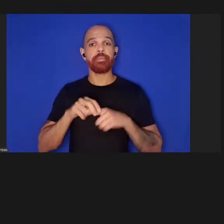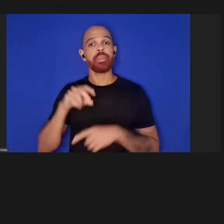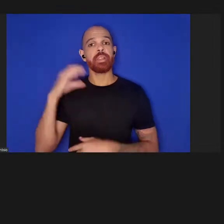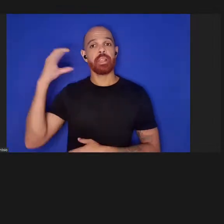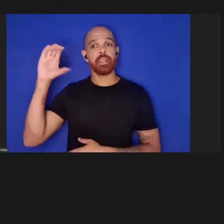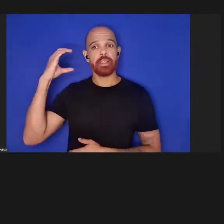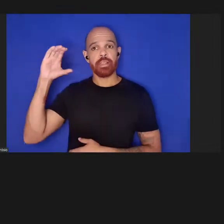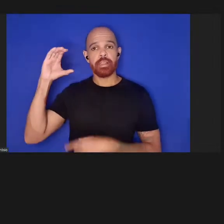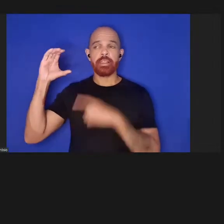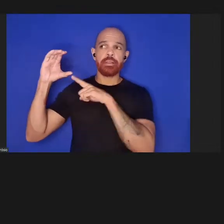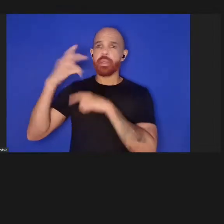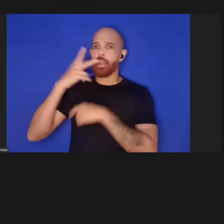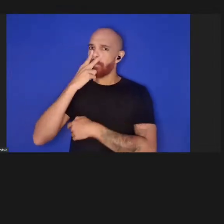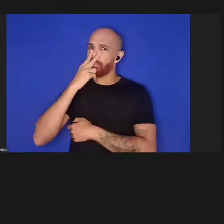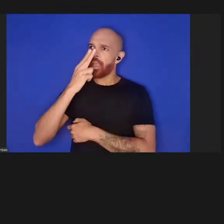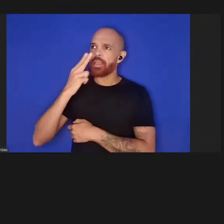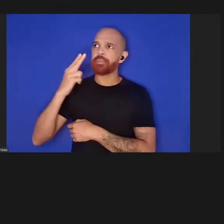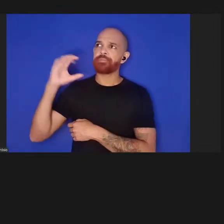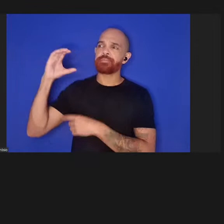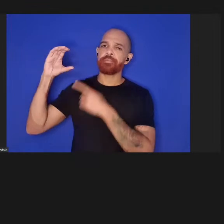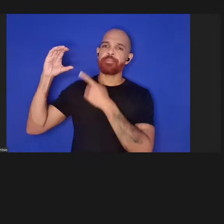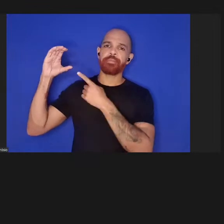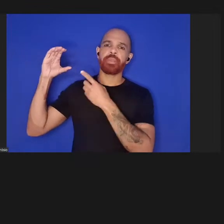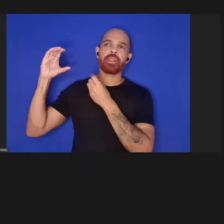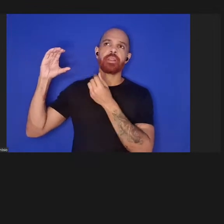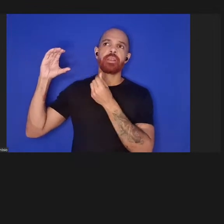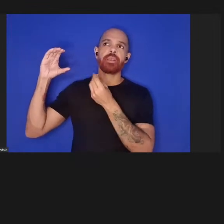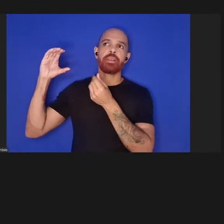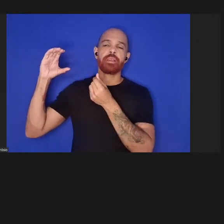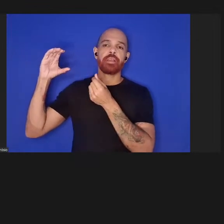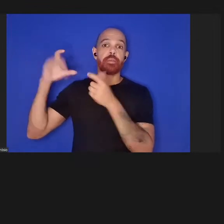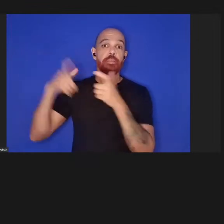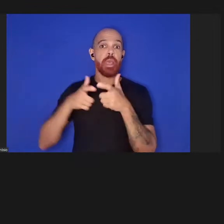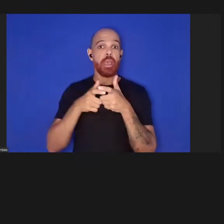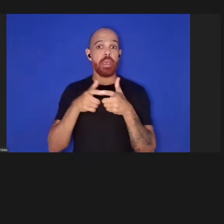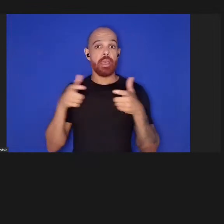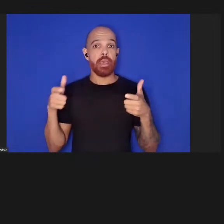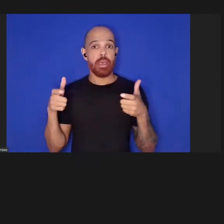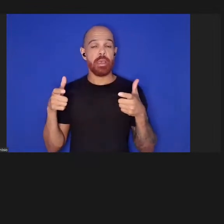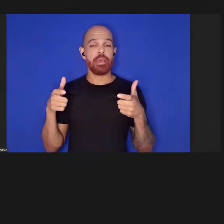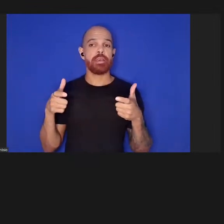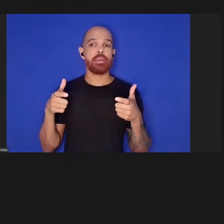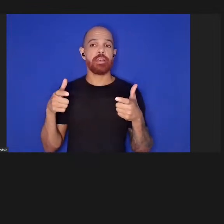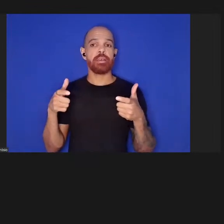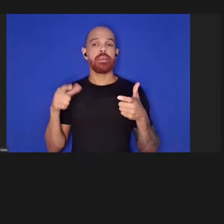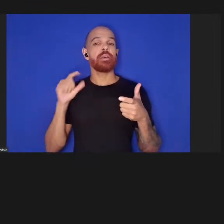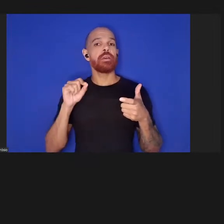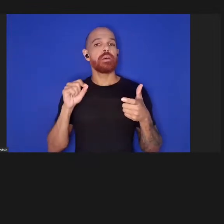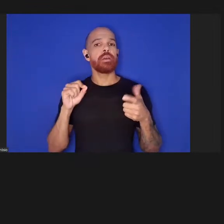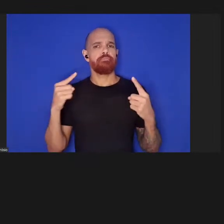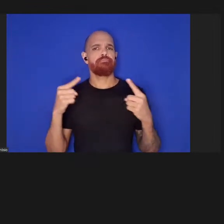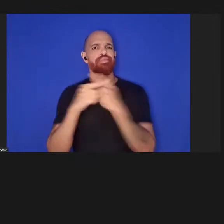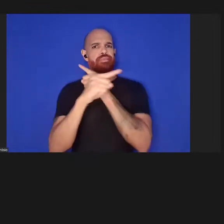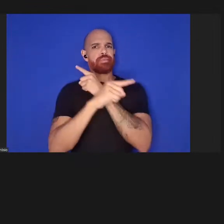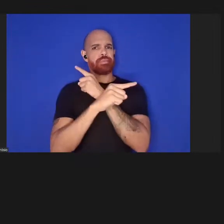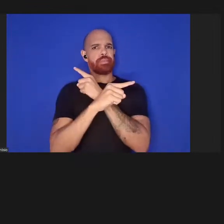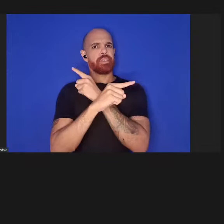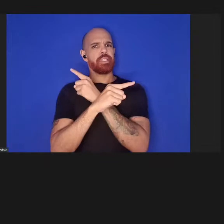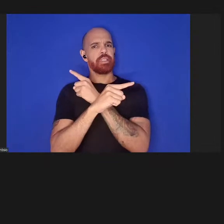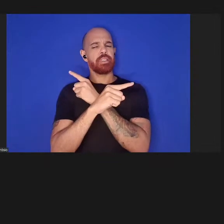basicamente, em sua maior parte, controvérsia. Nada